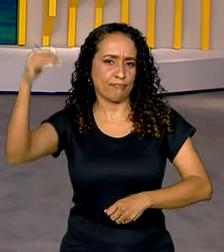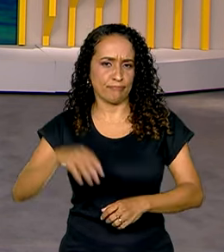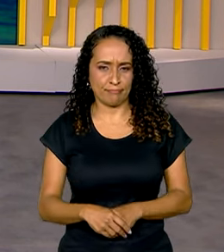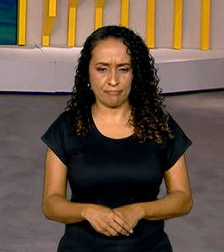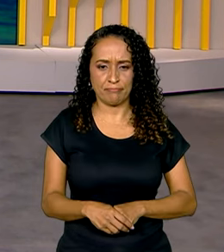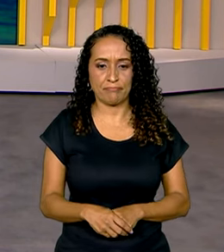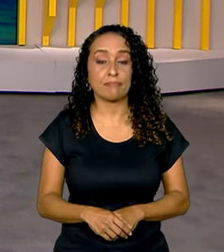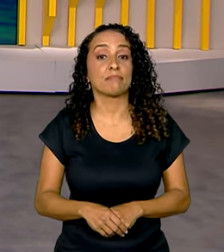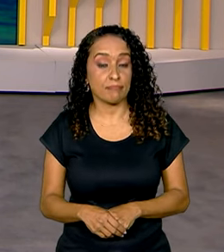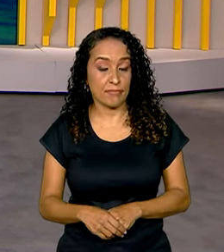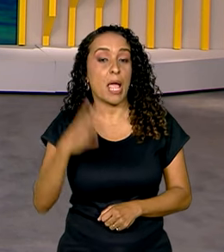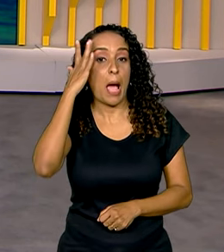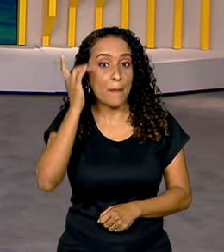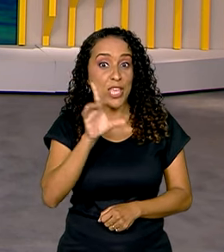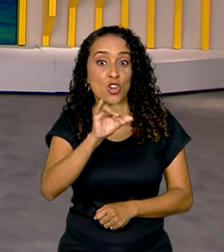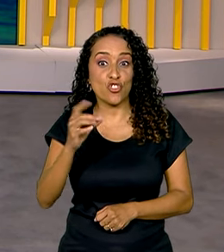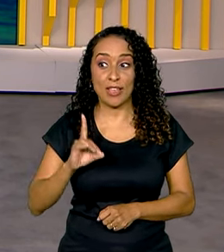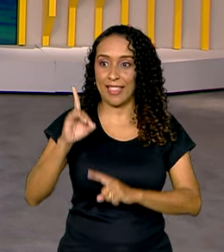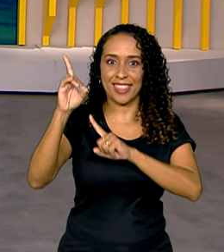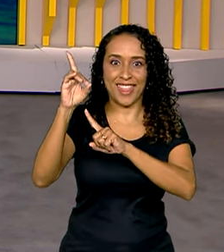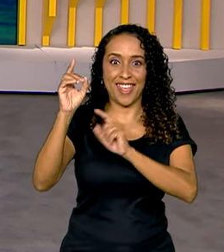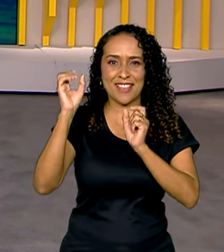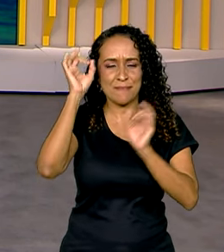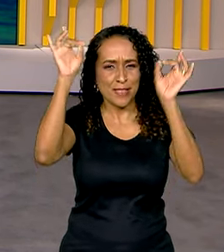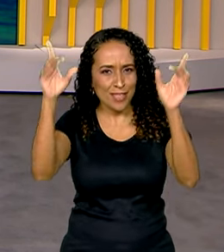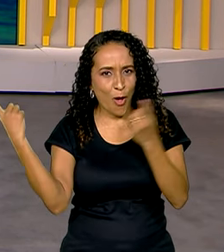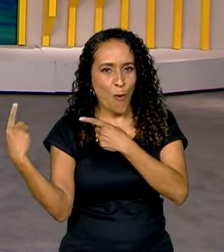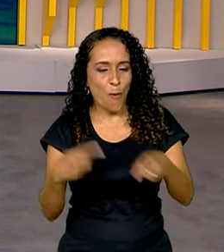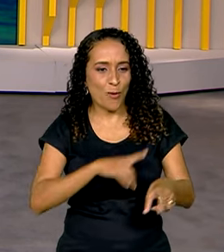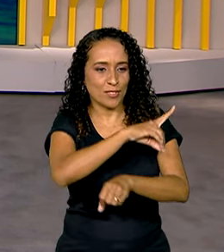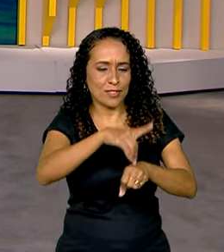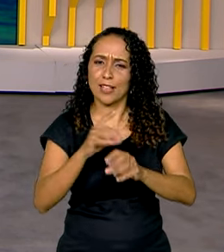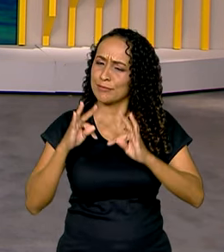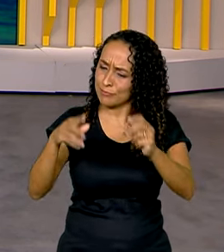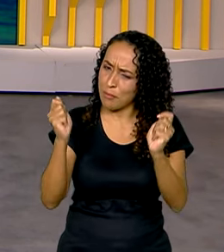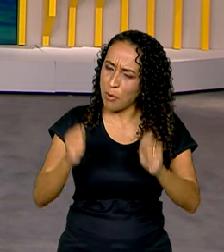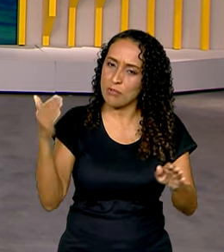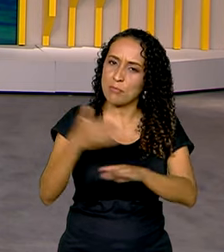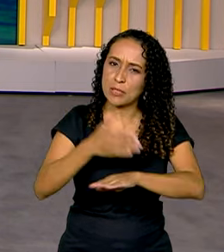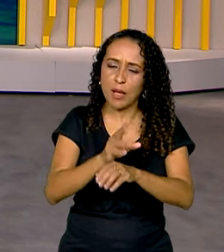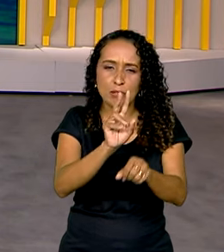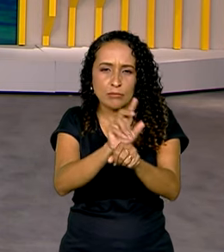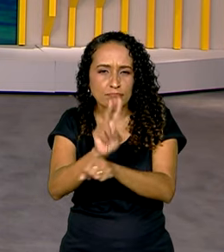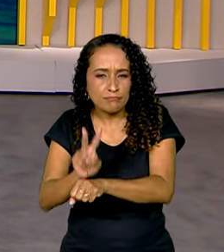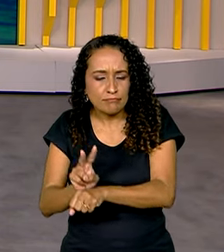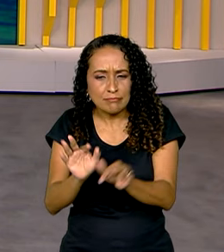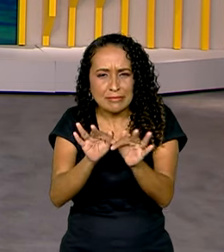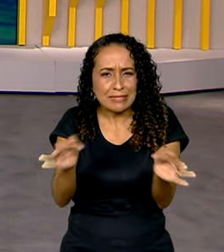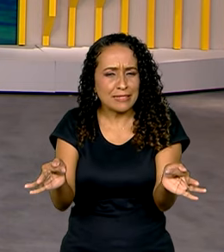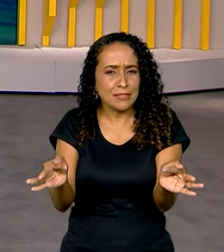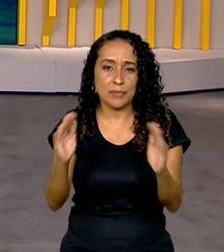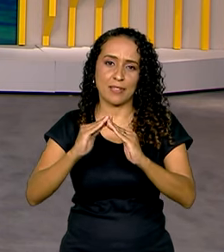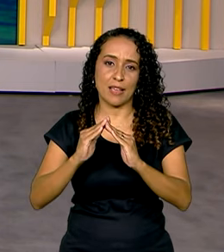É amanhã, o dia D contra a dengue e todos podem participar com aqueles cuidados mínimos em casa que você já conhece,